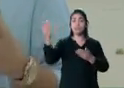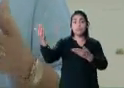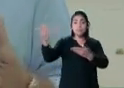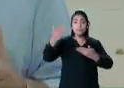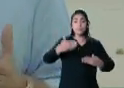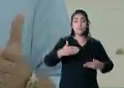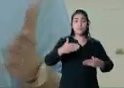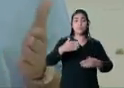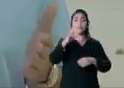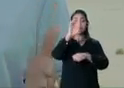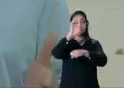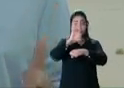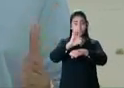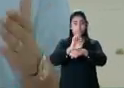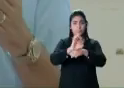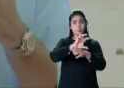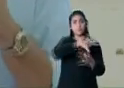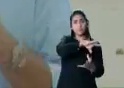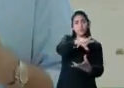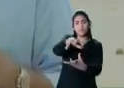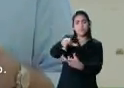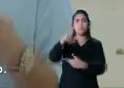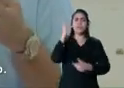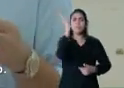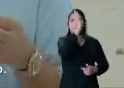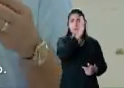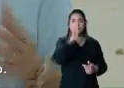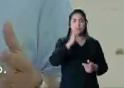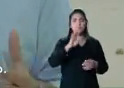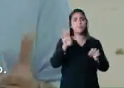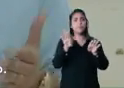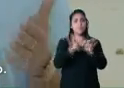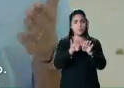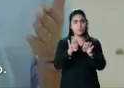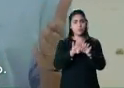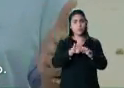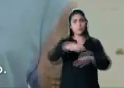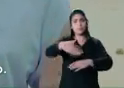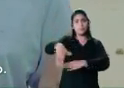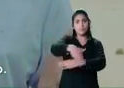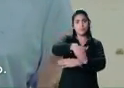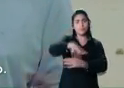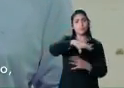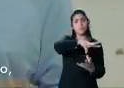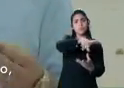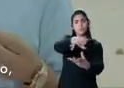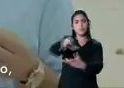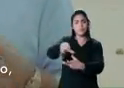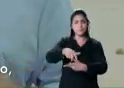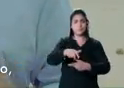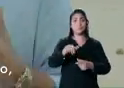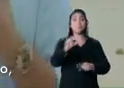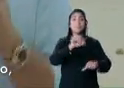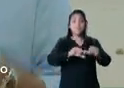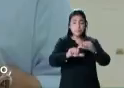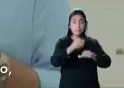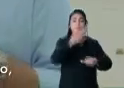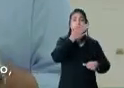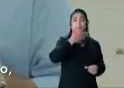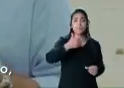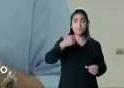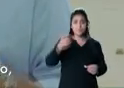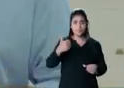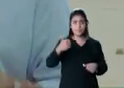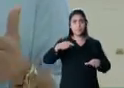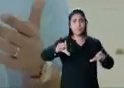definitivamente o nosso Estado a todo o Brasil. Além de ter acesso à estrada do Pacífico. Essa mudança melhora a